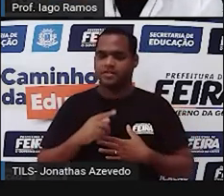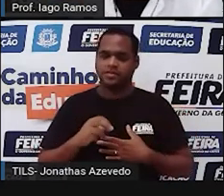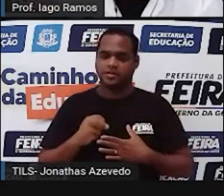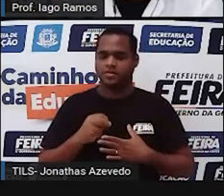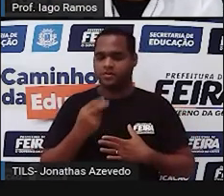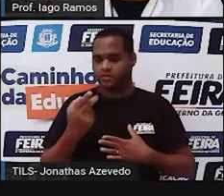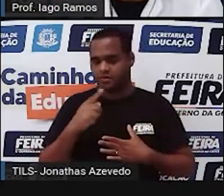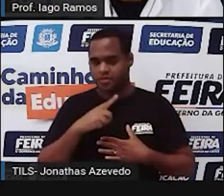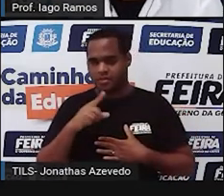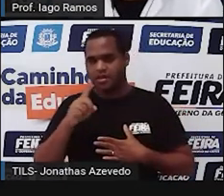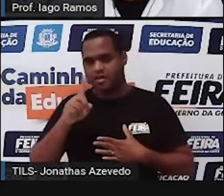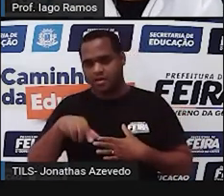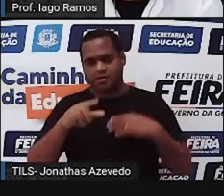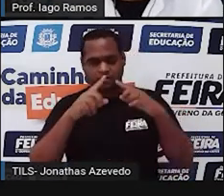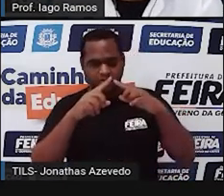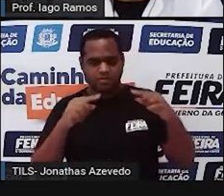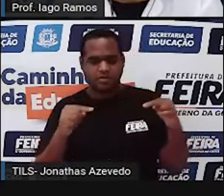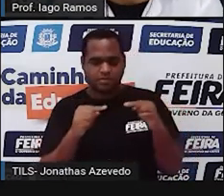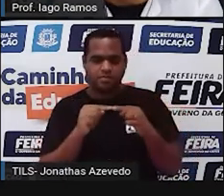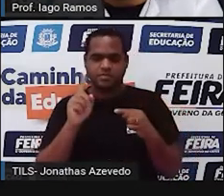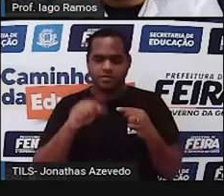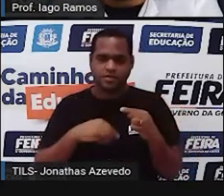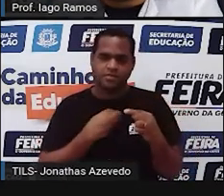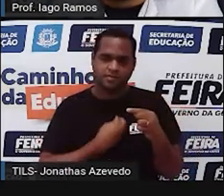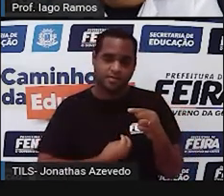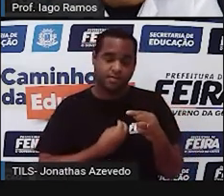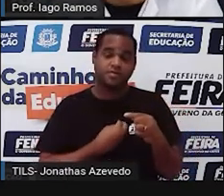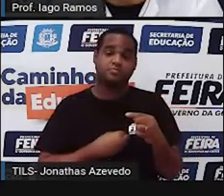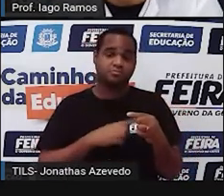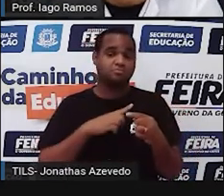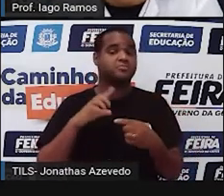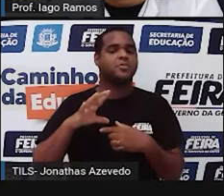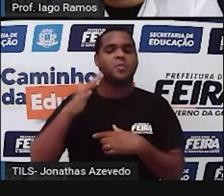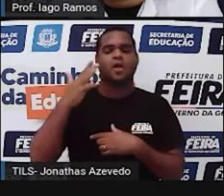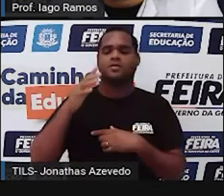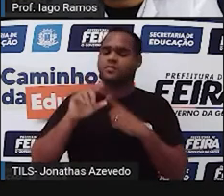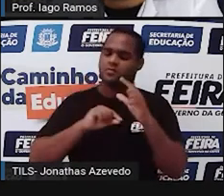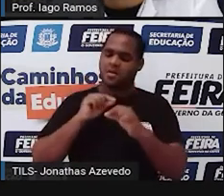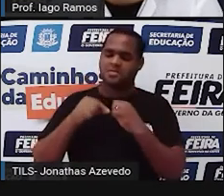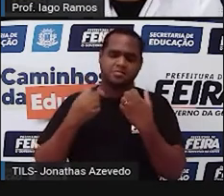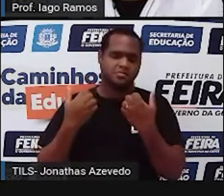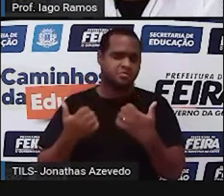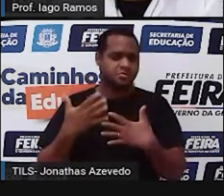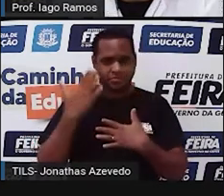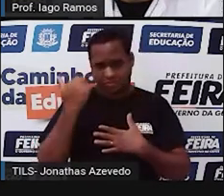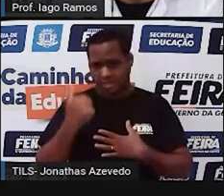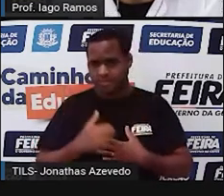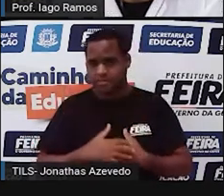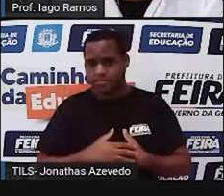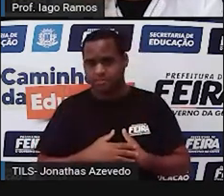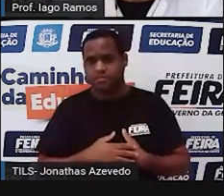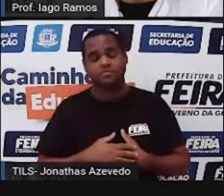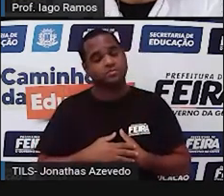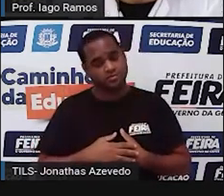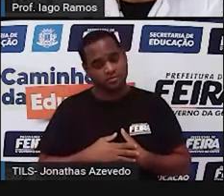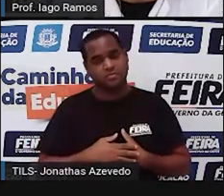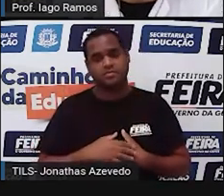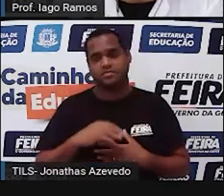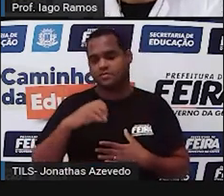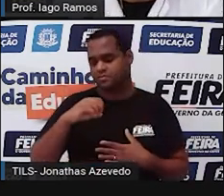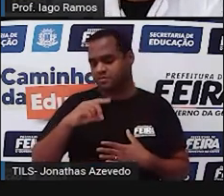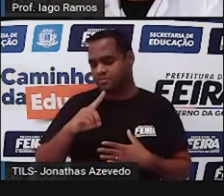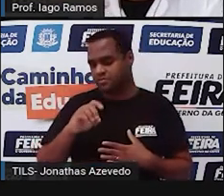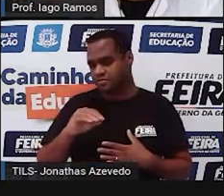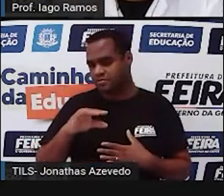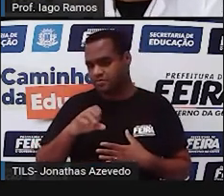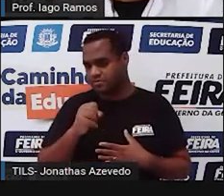para ser triângulo existe uma condição. Qual é essa condição? Essa condição tem a ver com